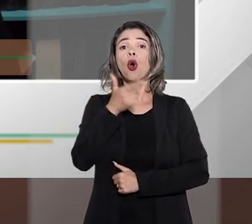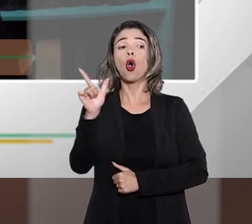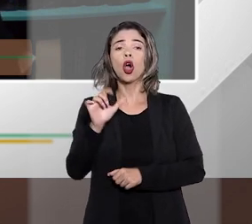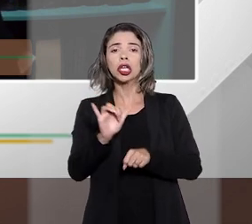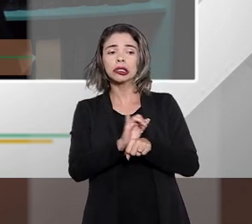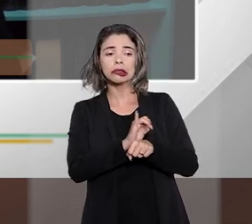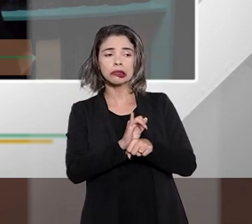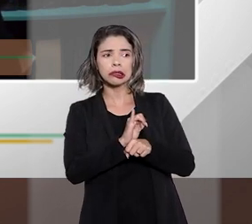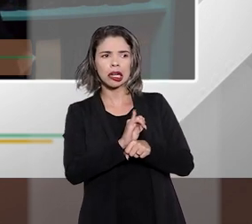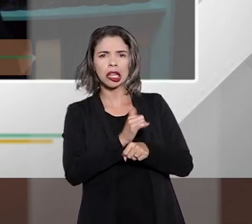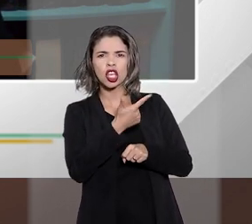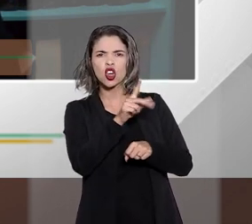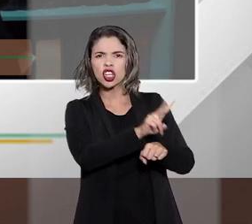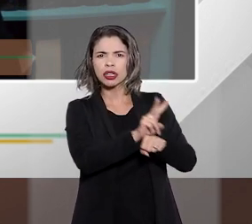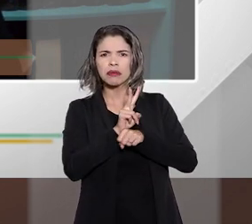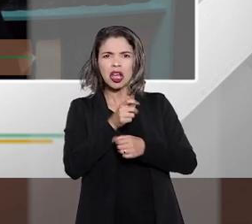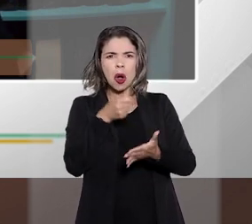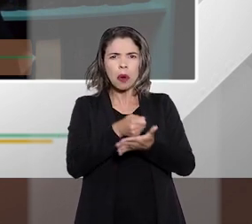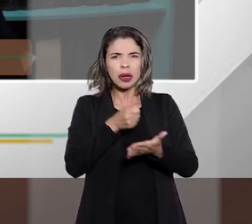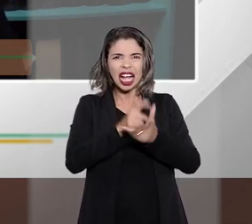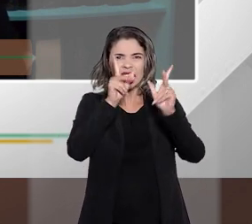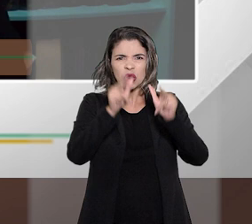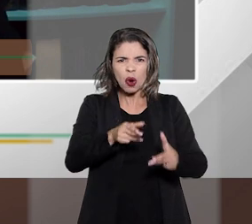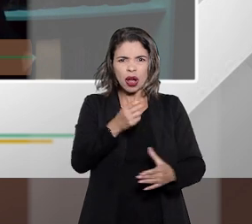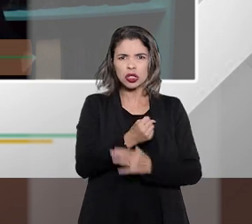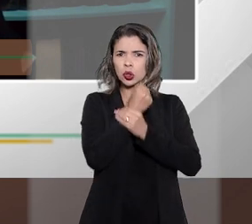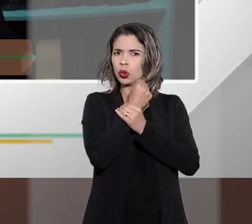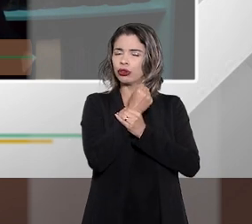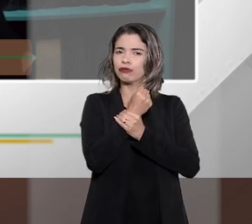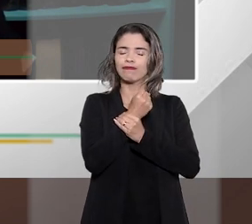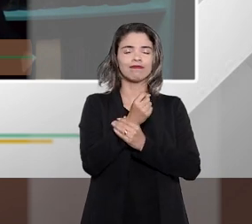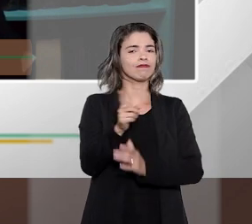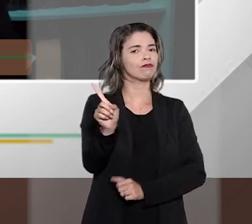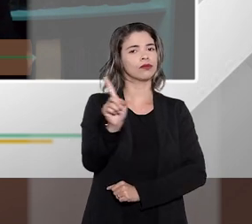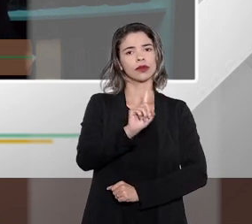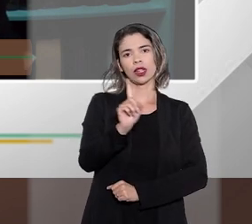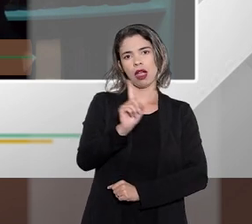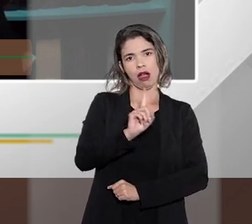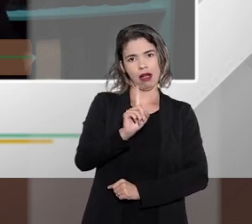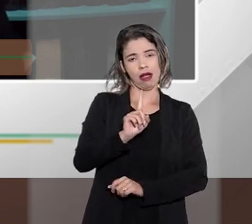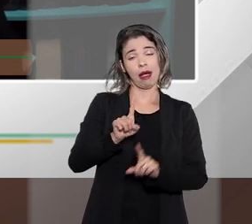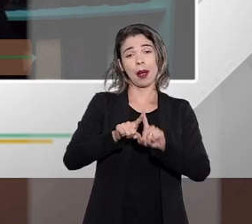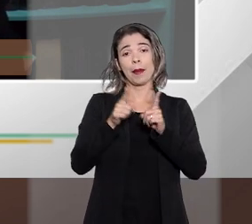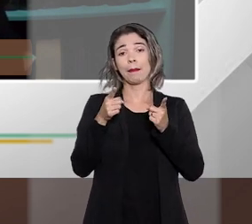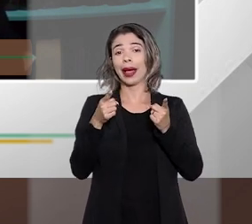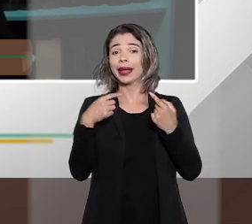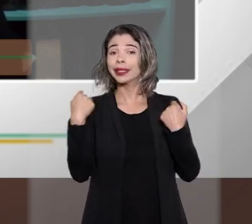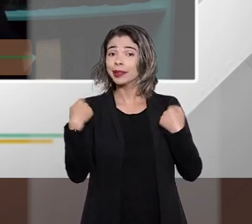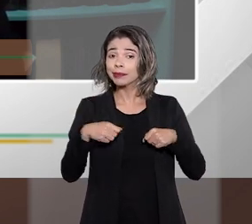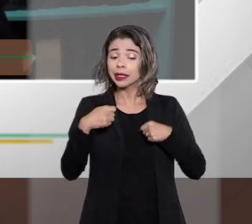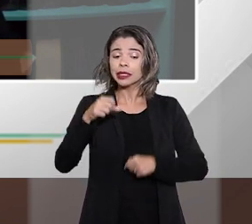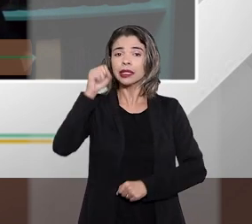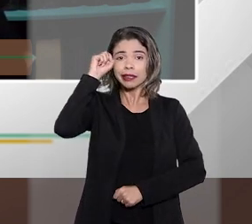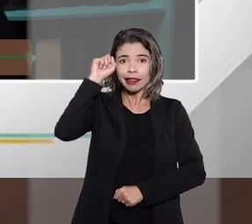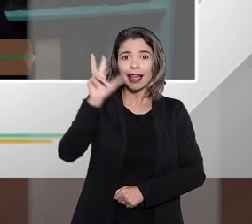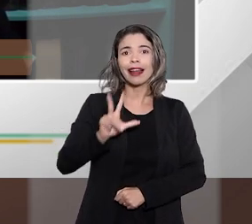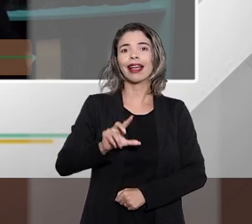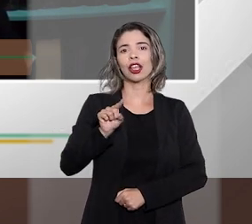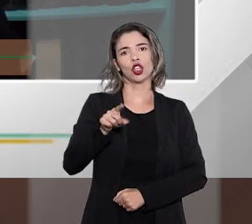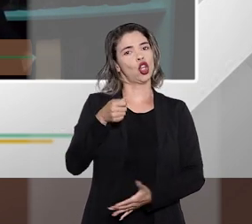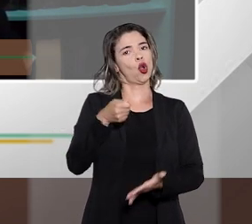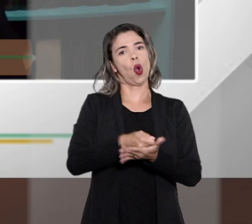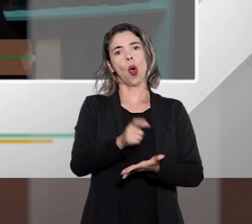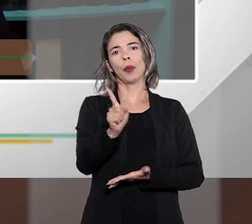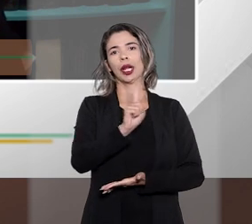modalidades isso não é obrigatório, é algo facultativo e às vezes é empurrado, isso é essencial, esteja lá claro